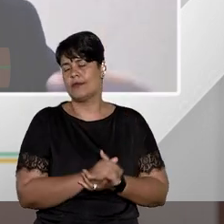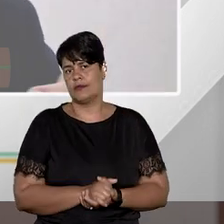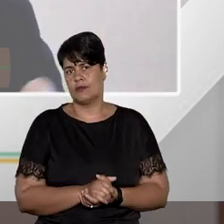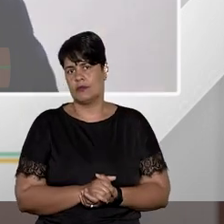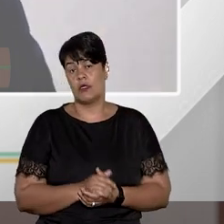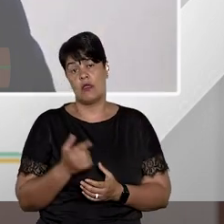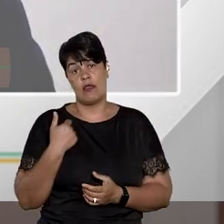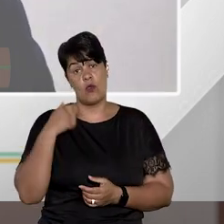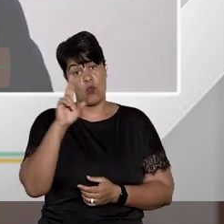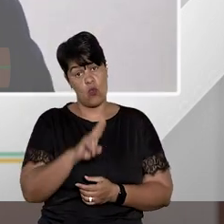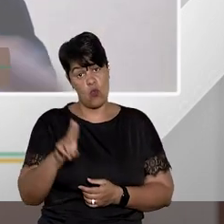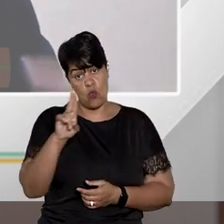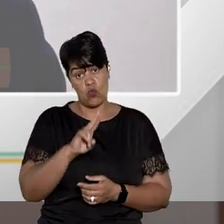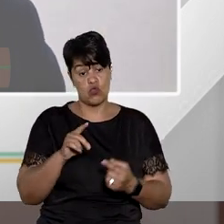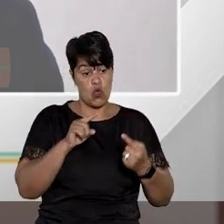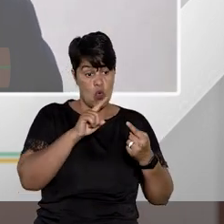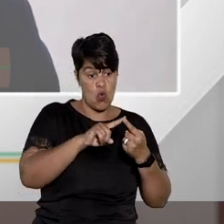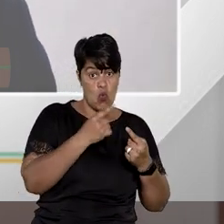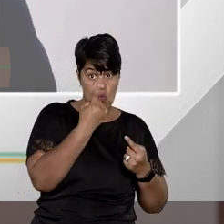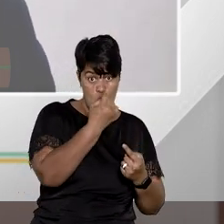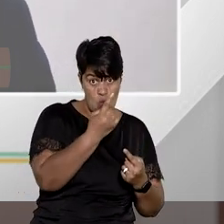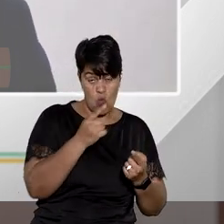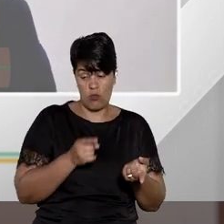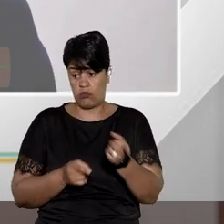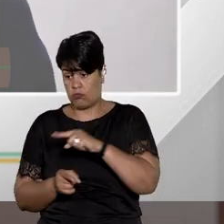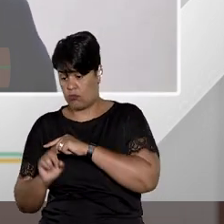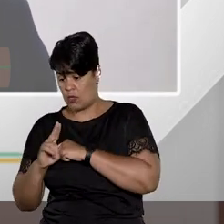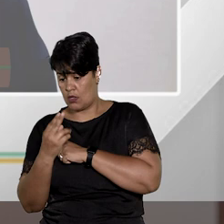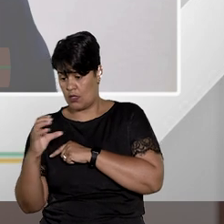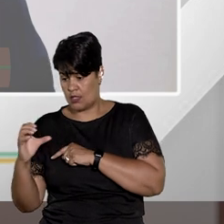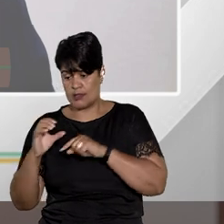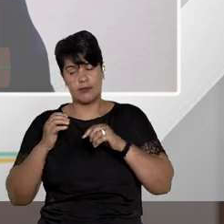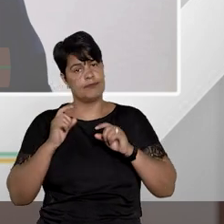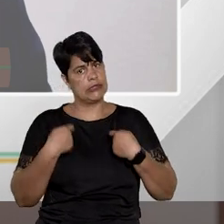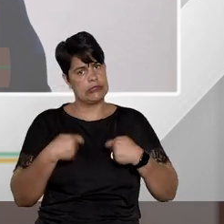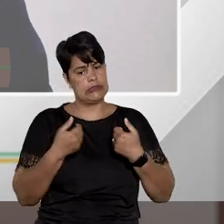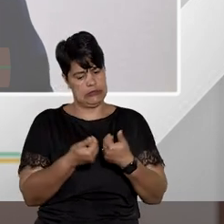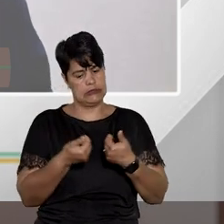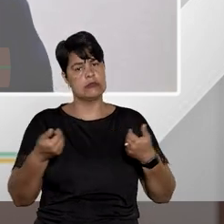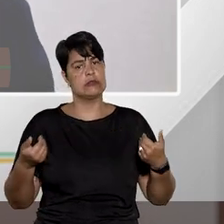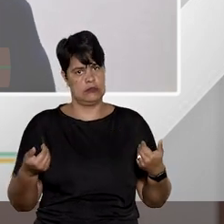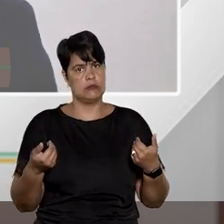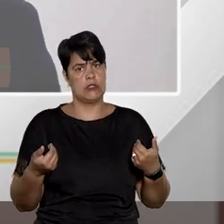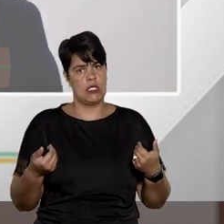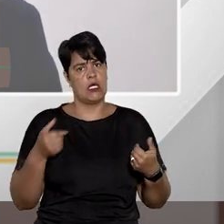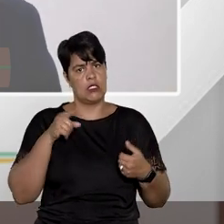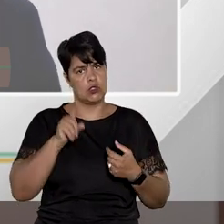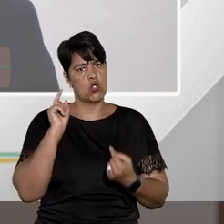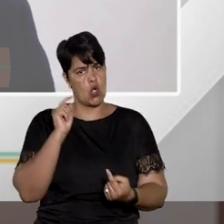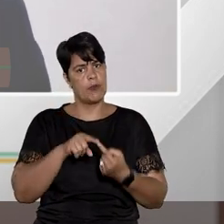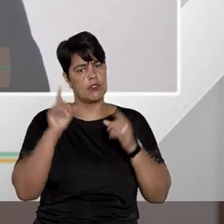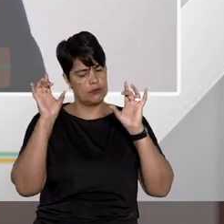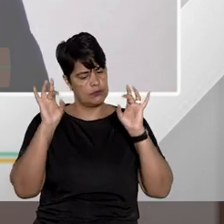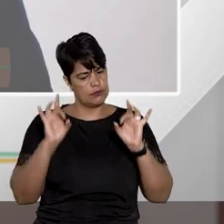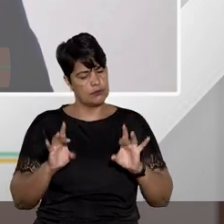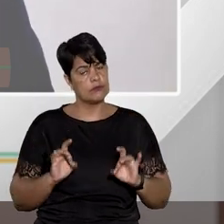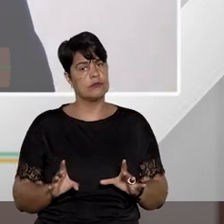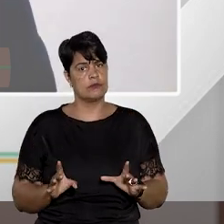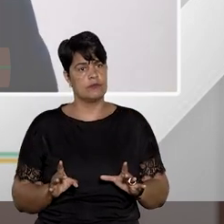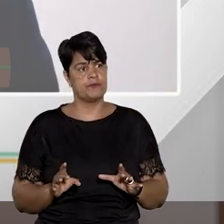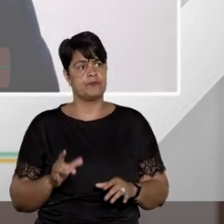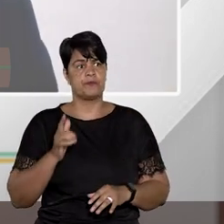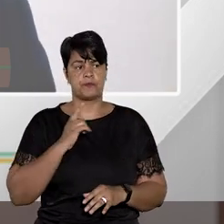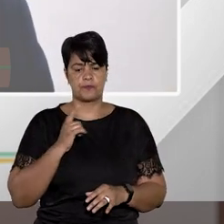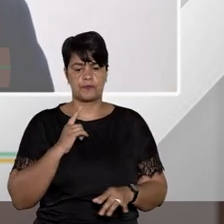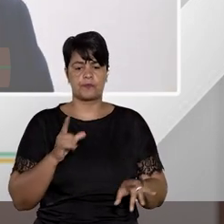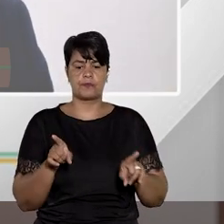não uso apelação mais habeas corpus, recurso especial mais habeas corpus, nós temos que usar as finalidades específicas, inclusive, Fátima, é